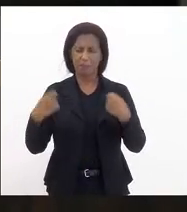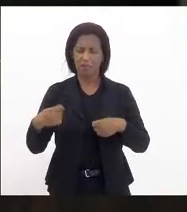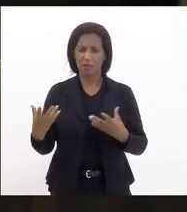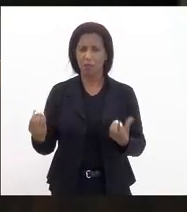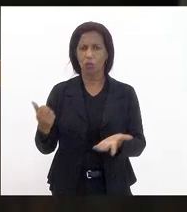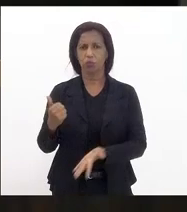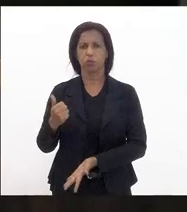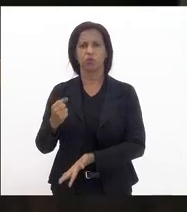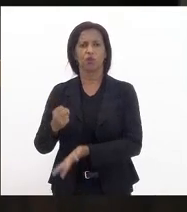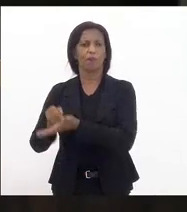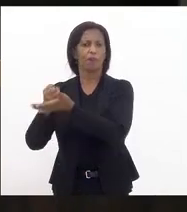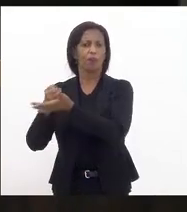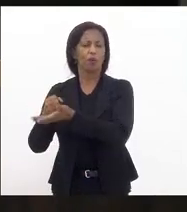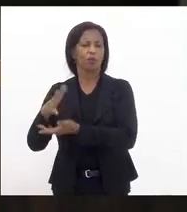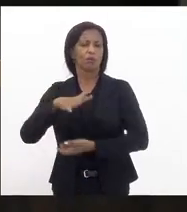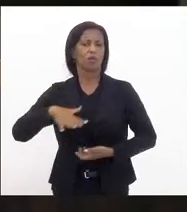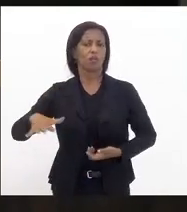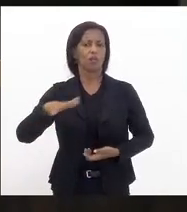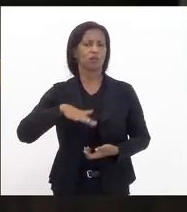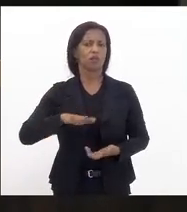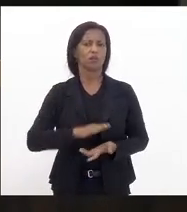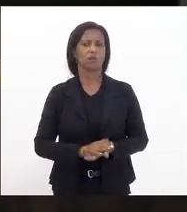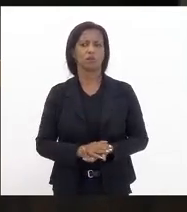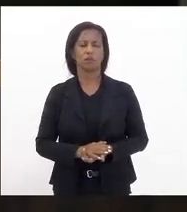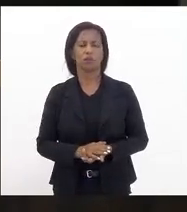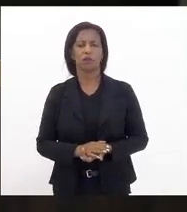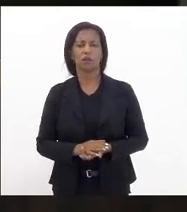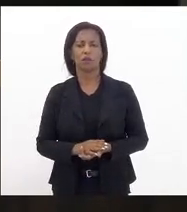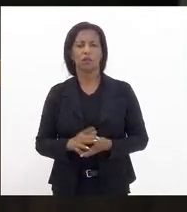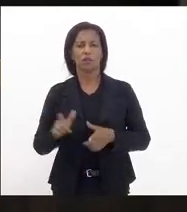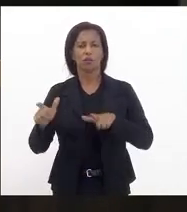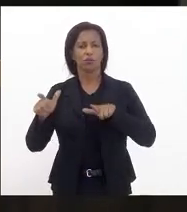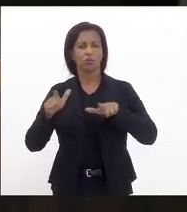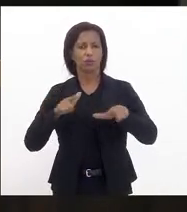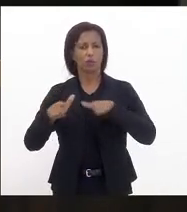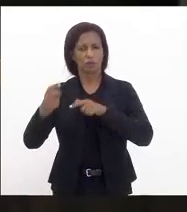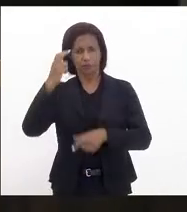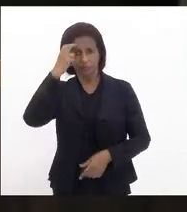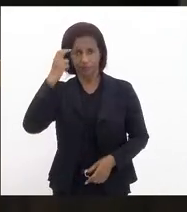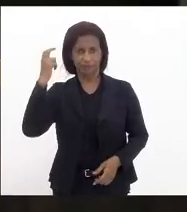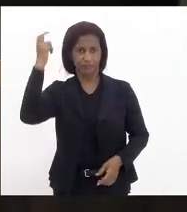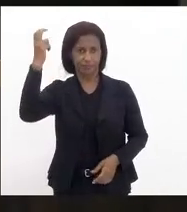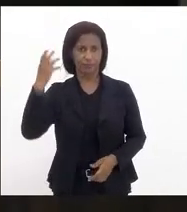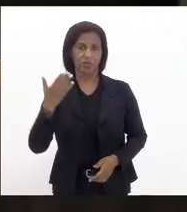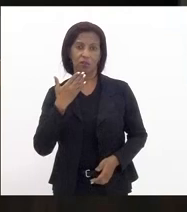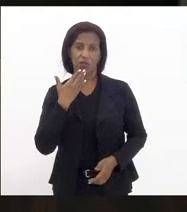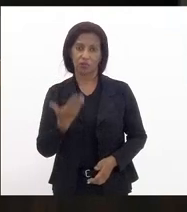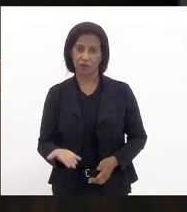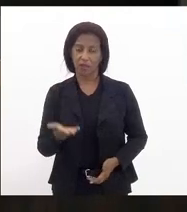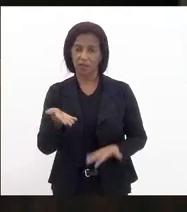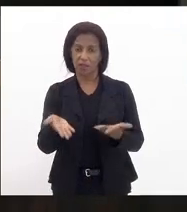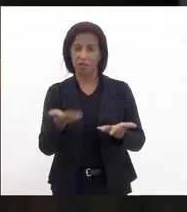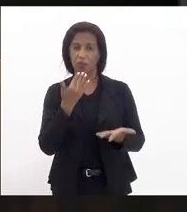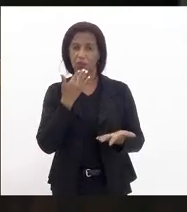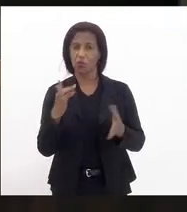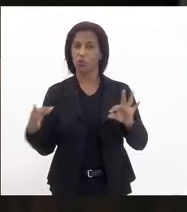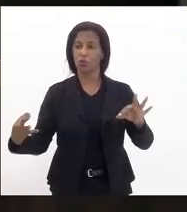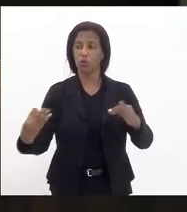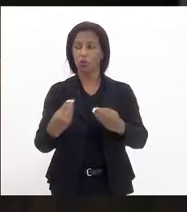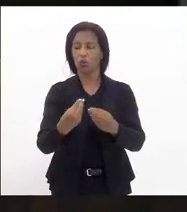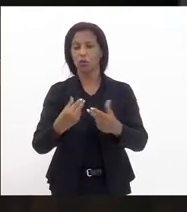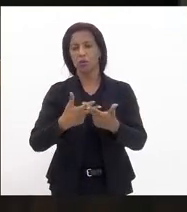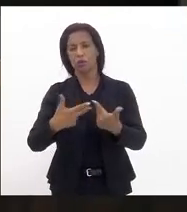apoio na área do serviço de inteligência então a gente faz aqui votos de que tudo isso